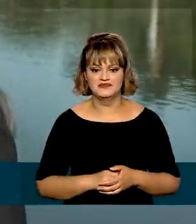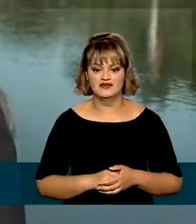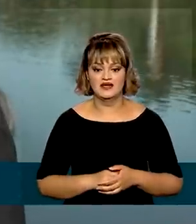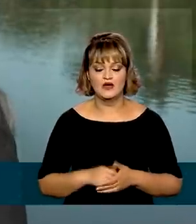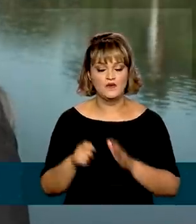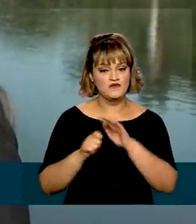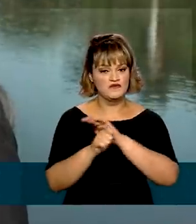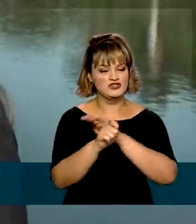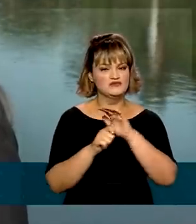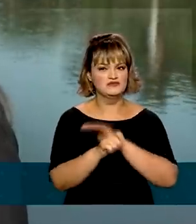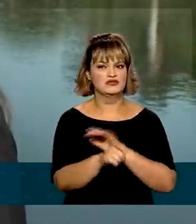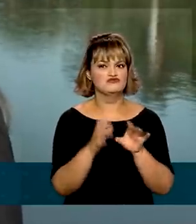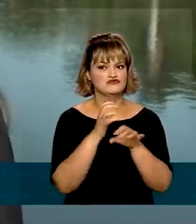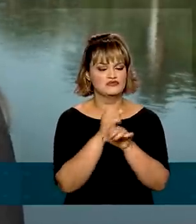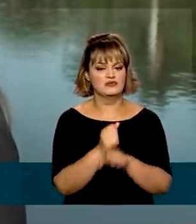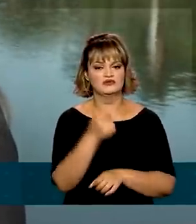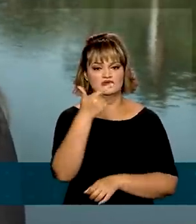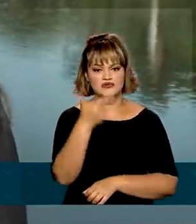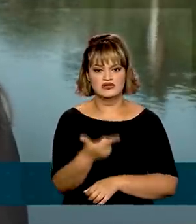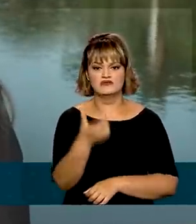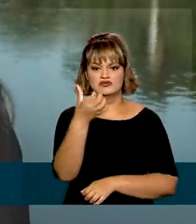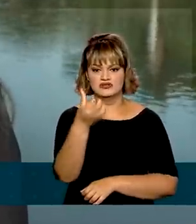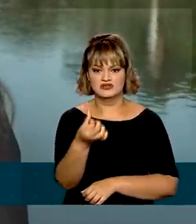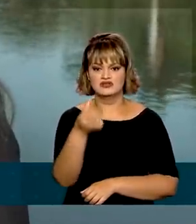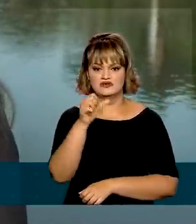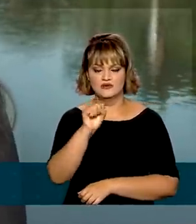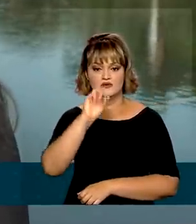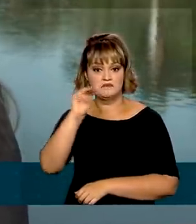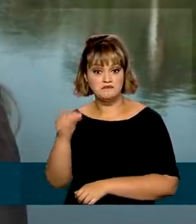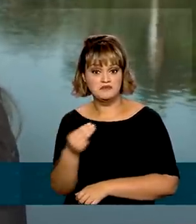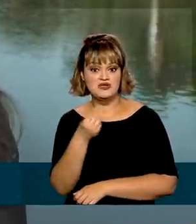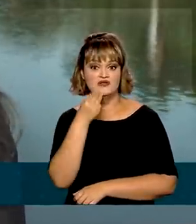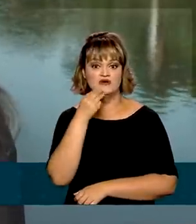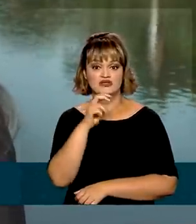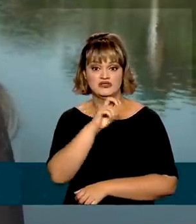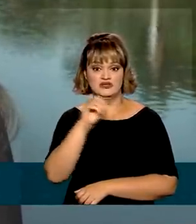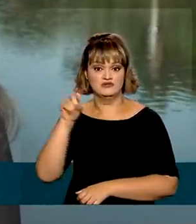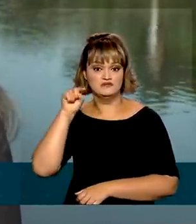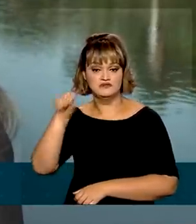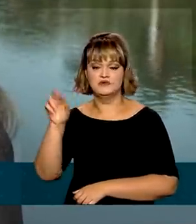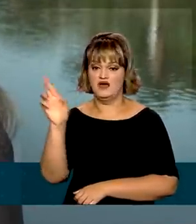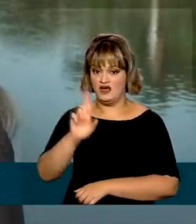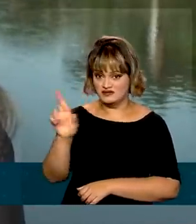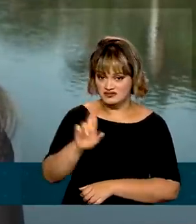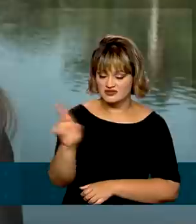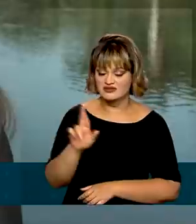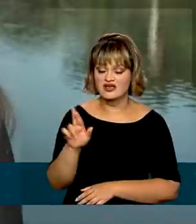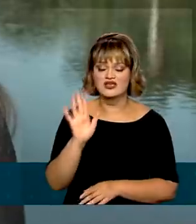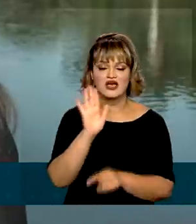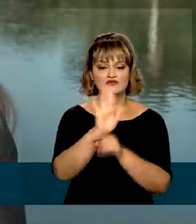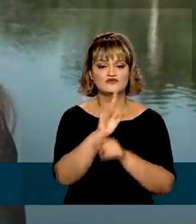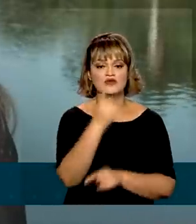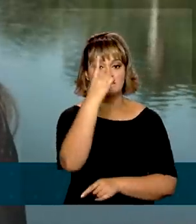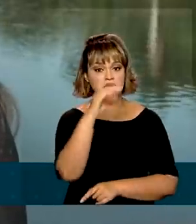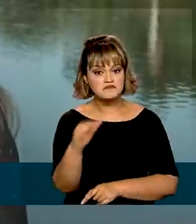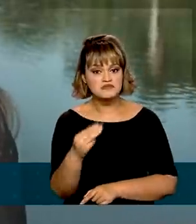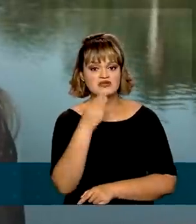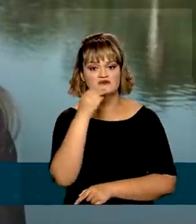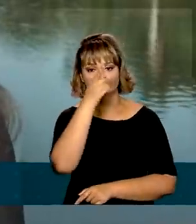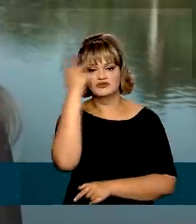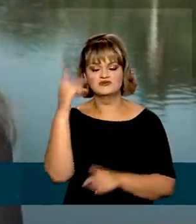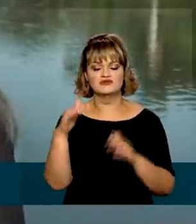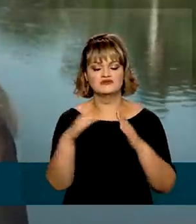investimentos somam 268 milhões e meio de reais e beneficiam cerca de 1 milhão de